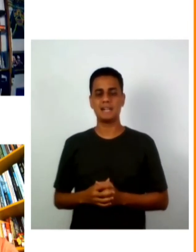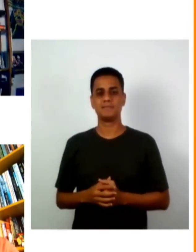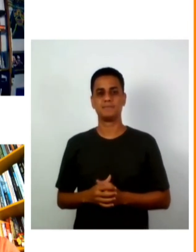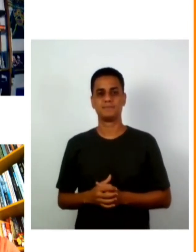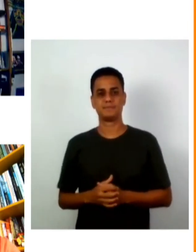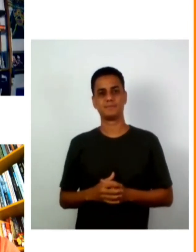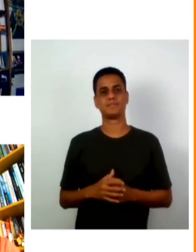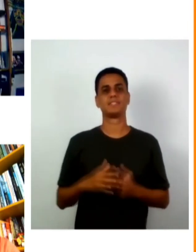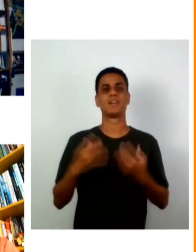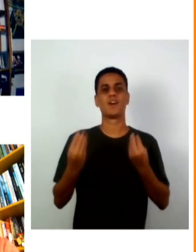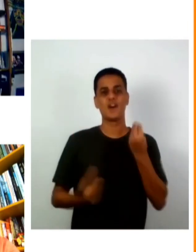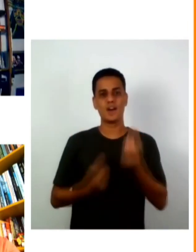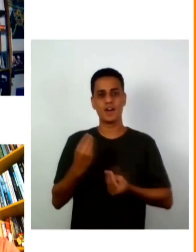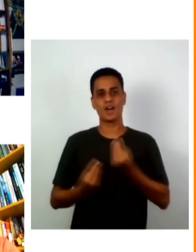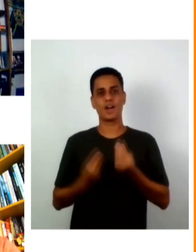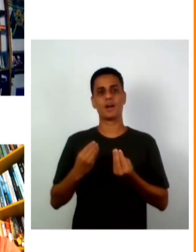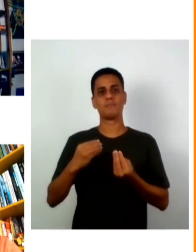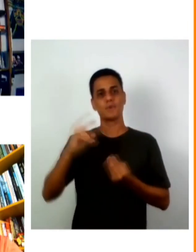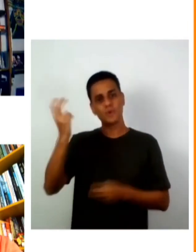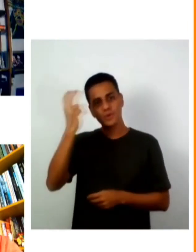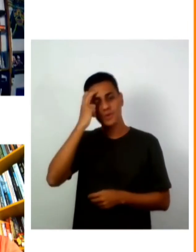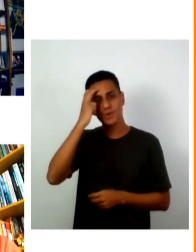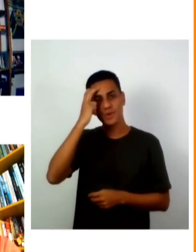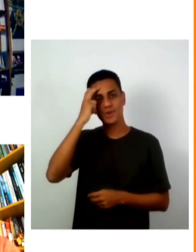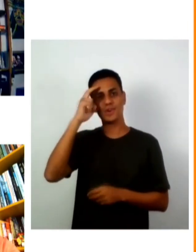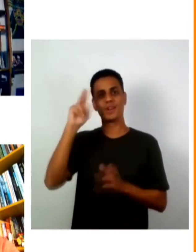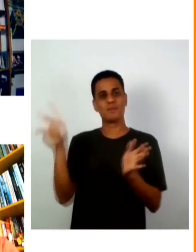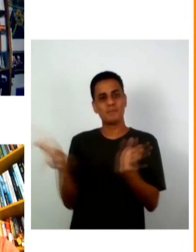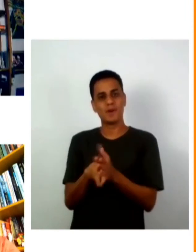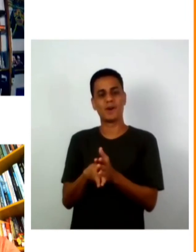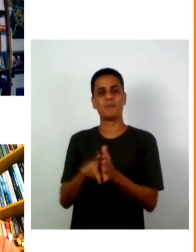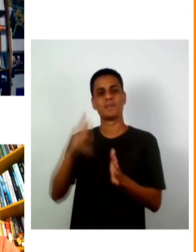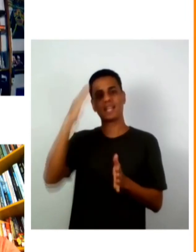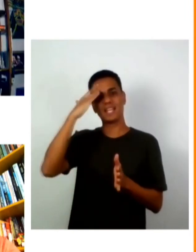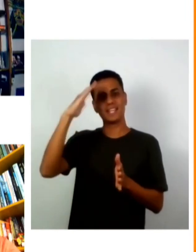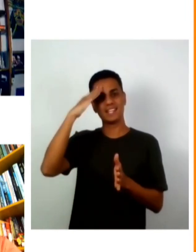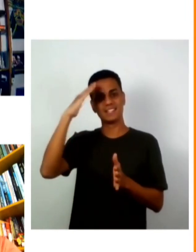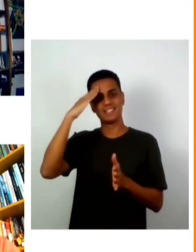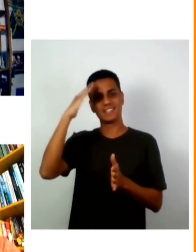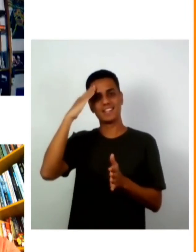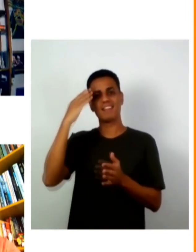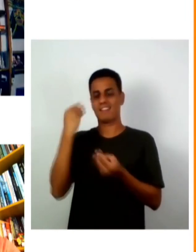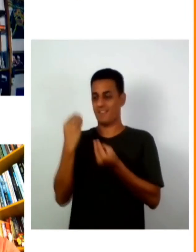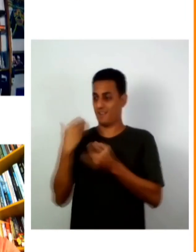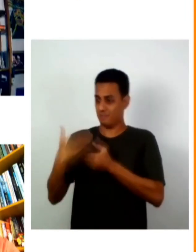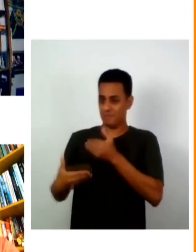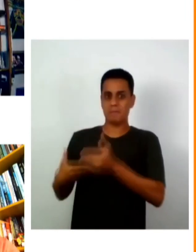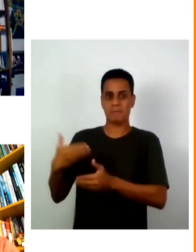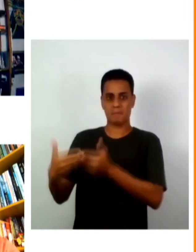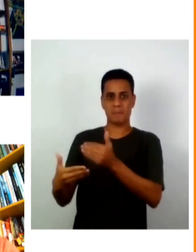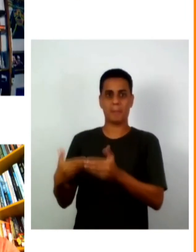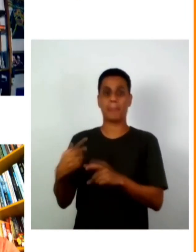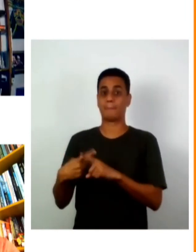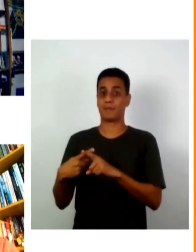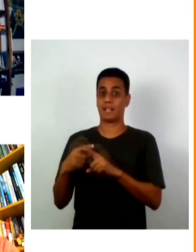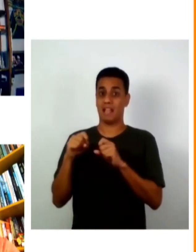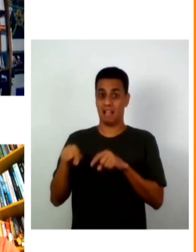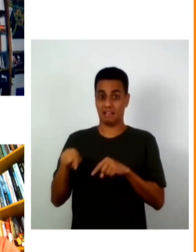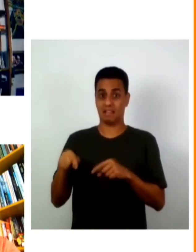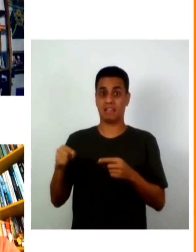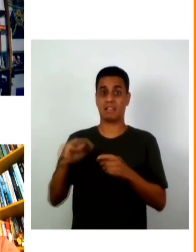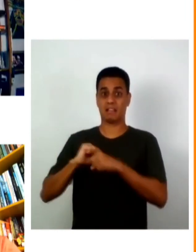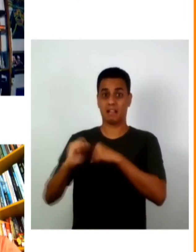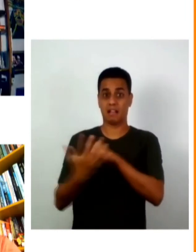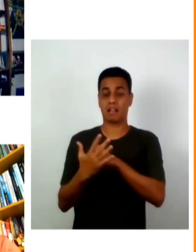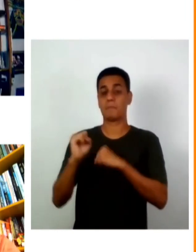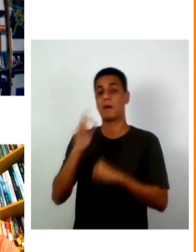acho também que no setor cultural o que é mais difícil é entender que nós estamos numa realidade